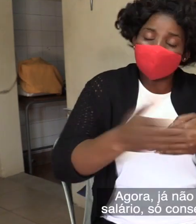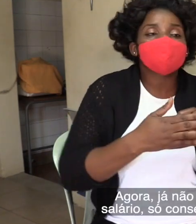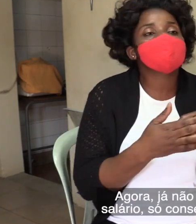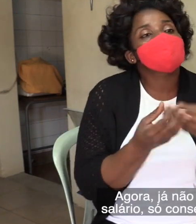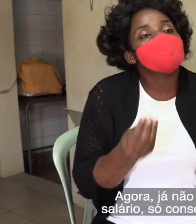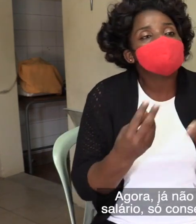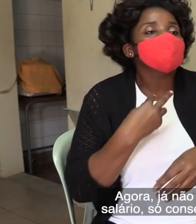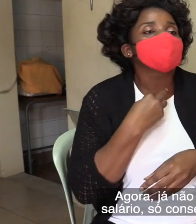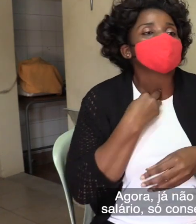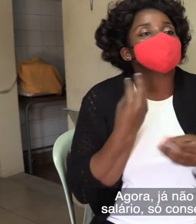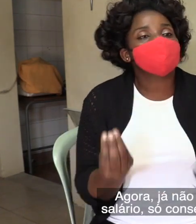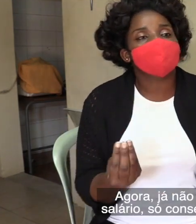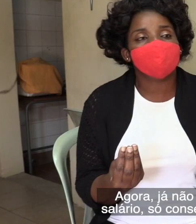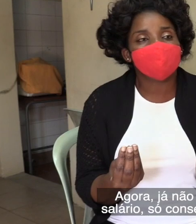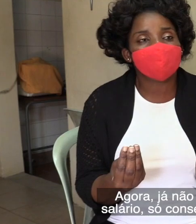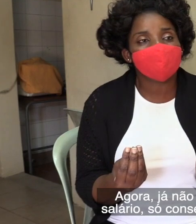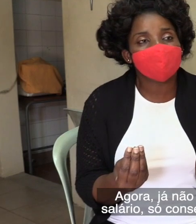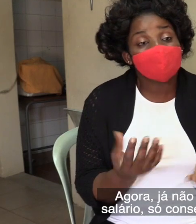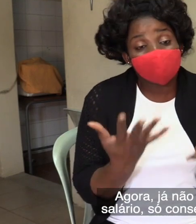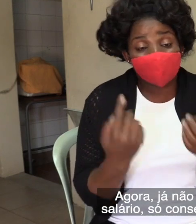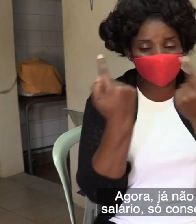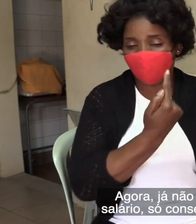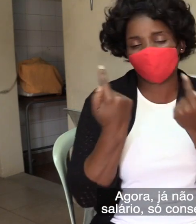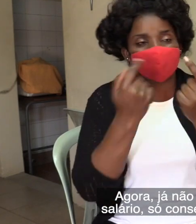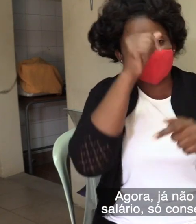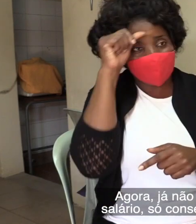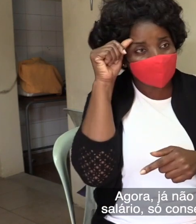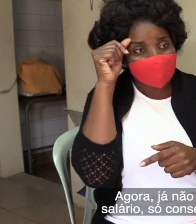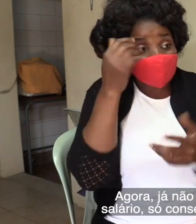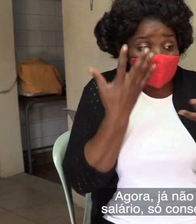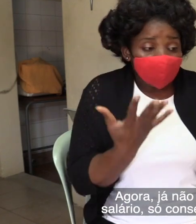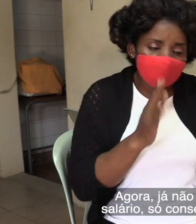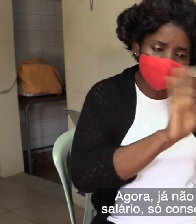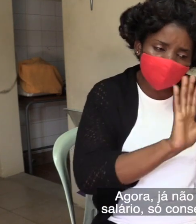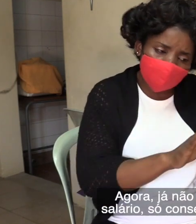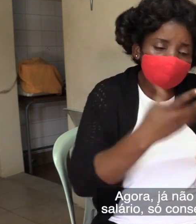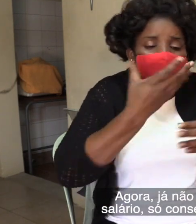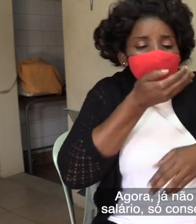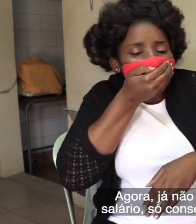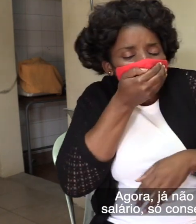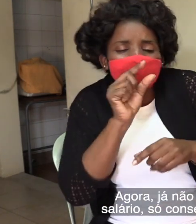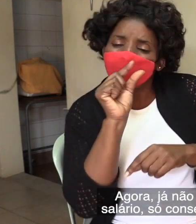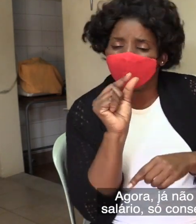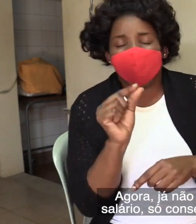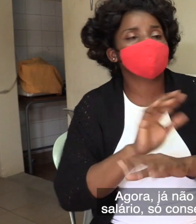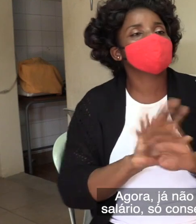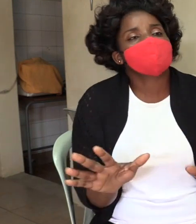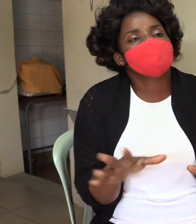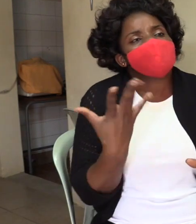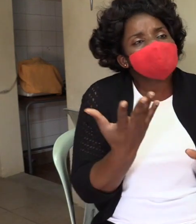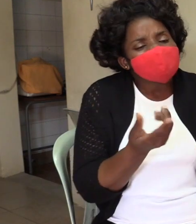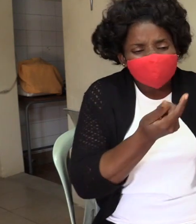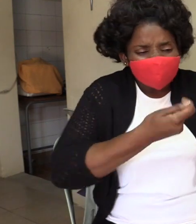Agora não conseguimos produzir o suficiente para o salário. Só conseguimos dinheiro para transporte.